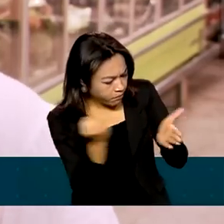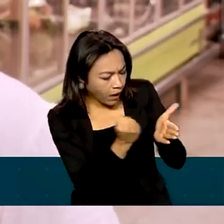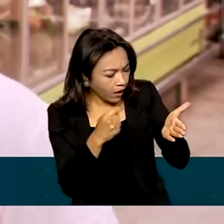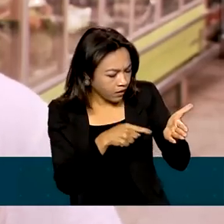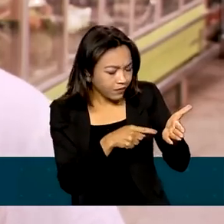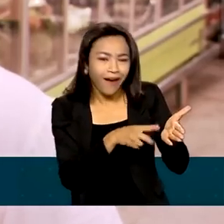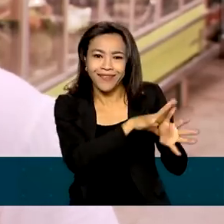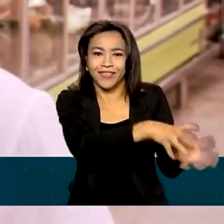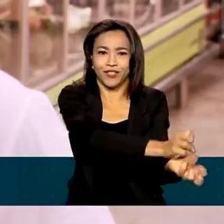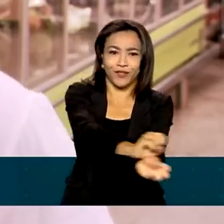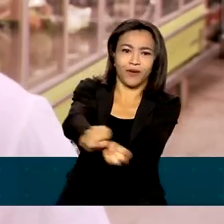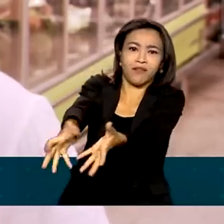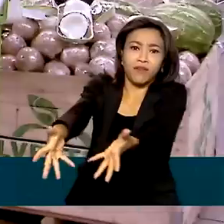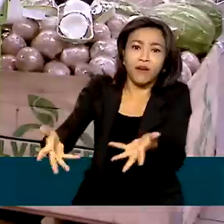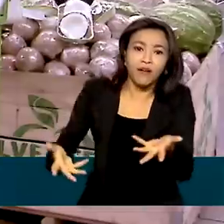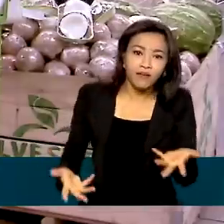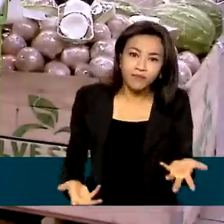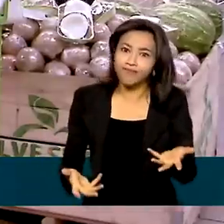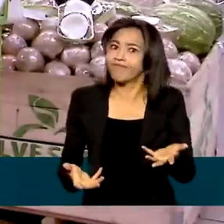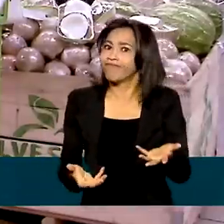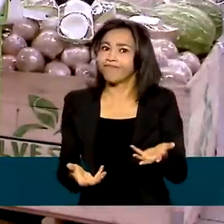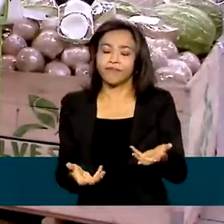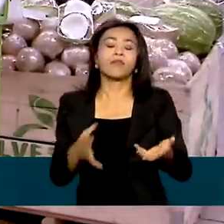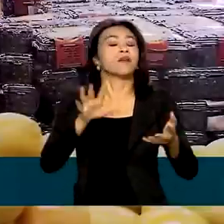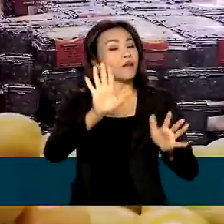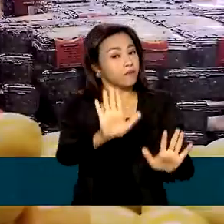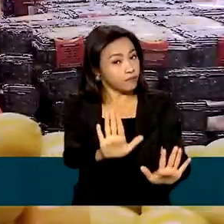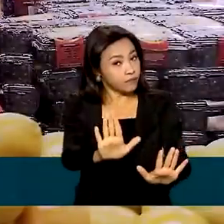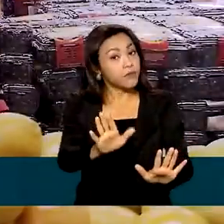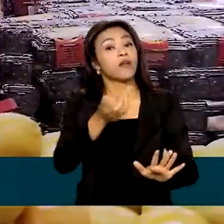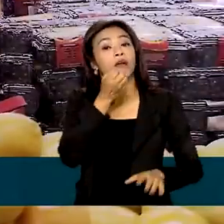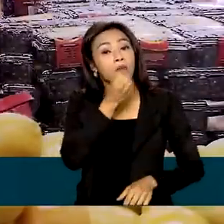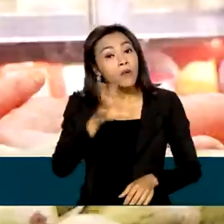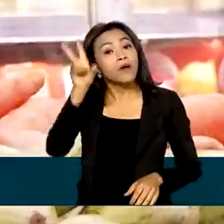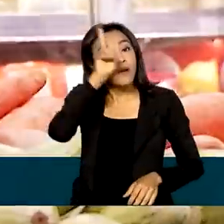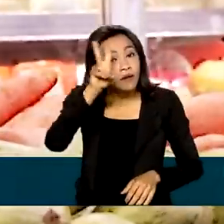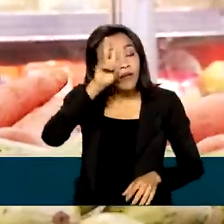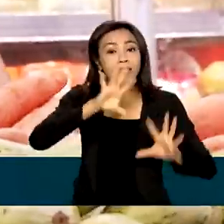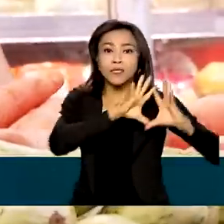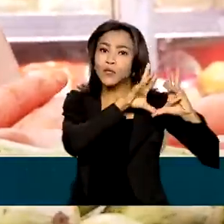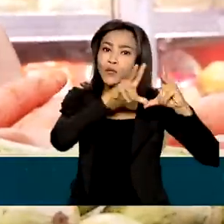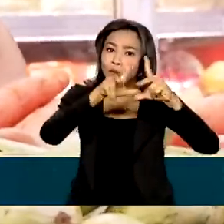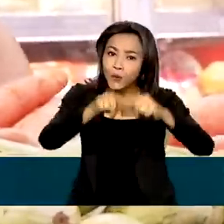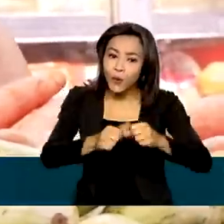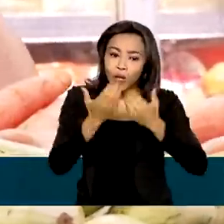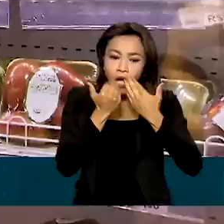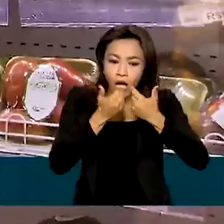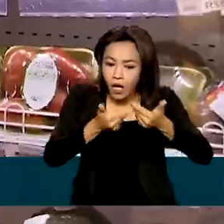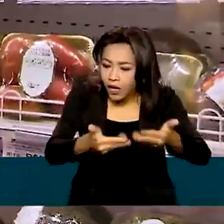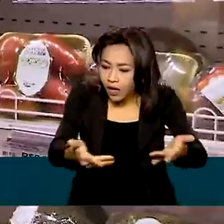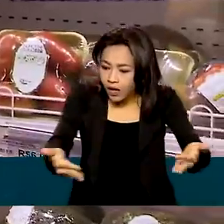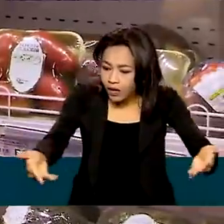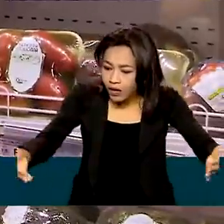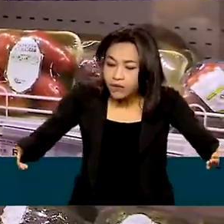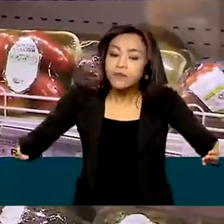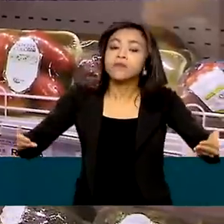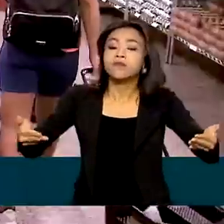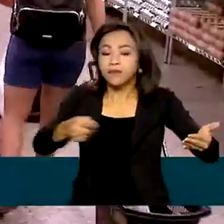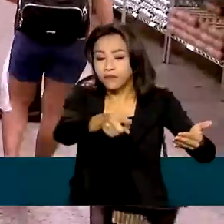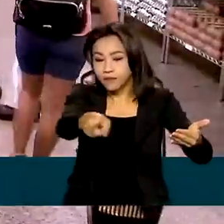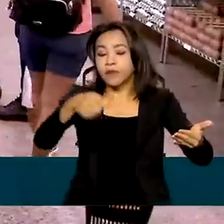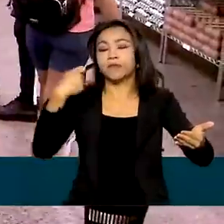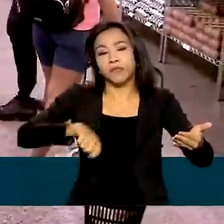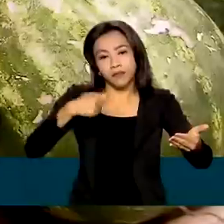foi estipulada, acaba indo para o lixo. Mas é bom lembrar que todos os alimentos expostos continuam tendo que